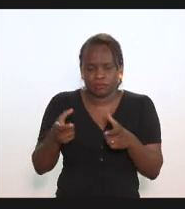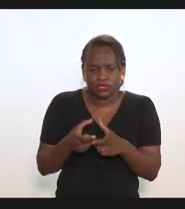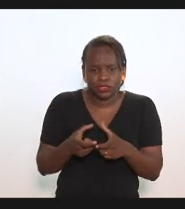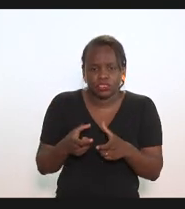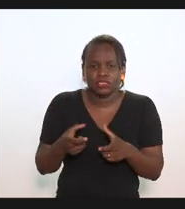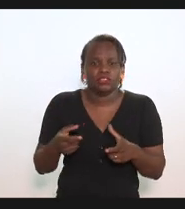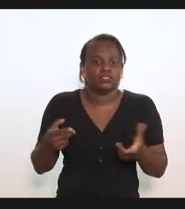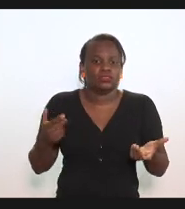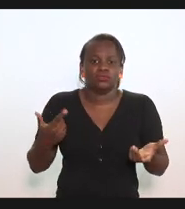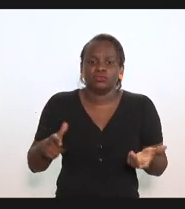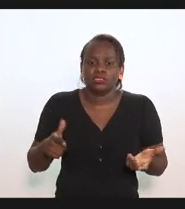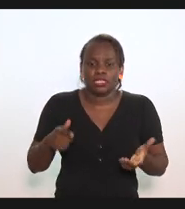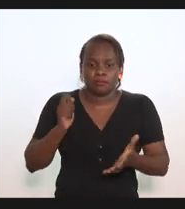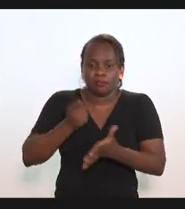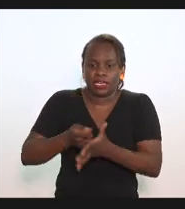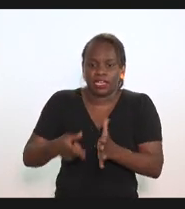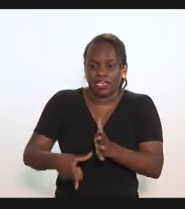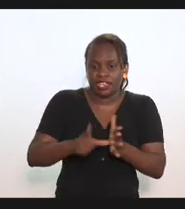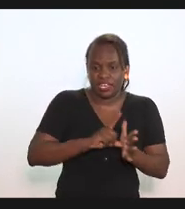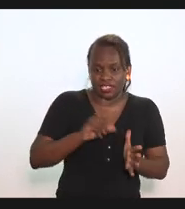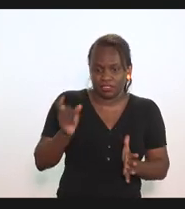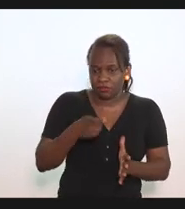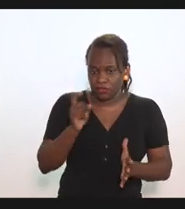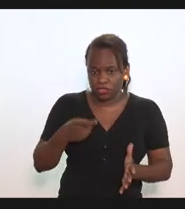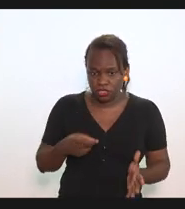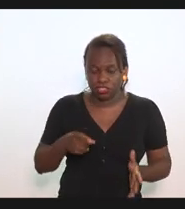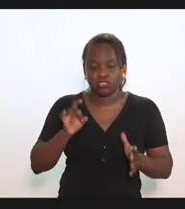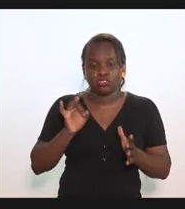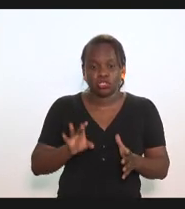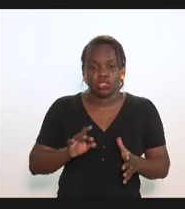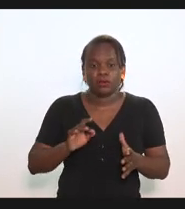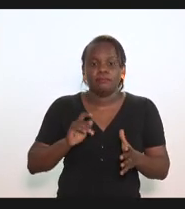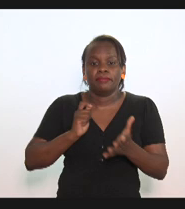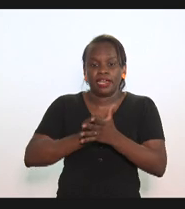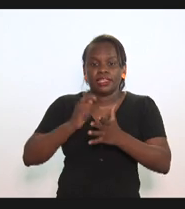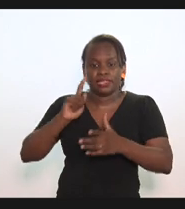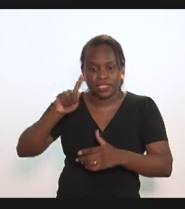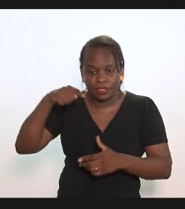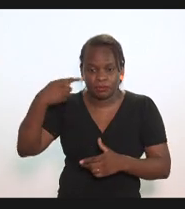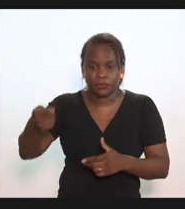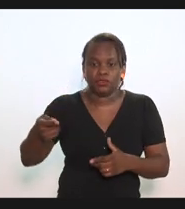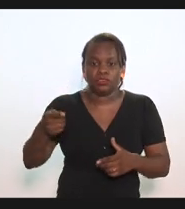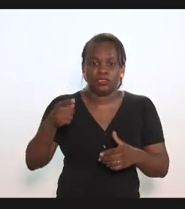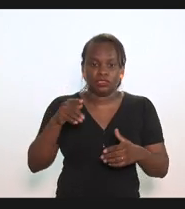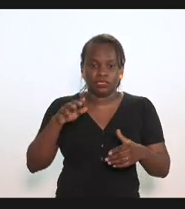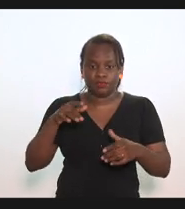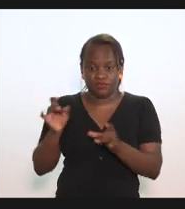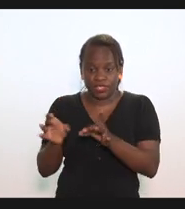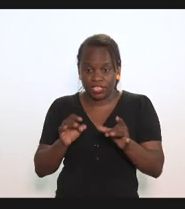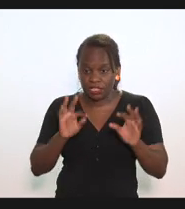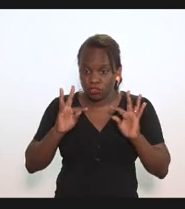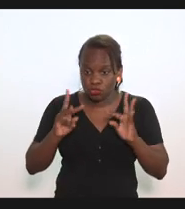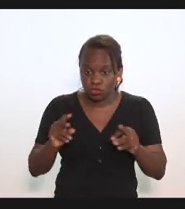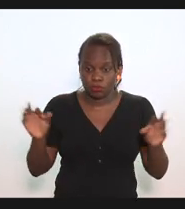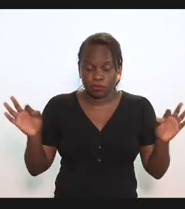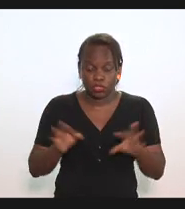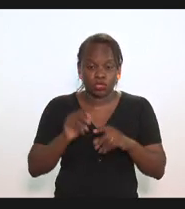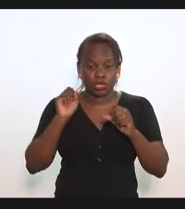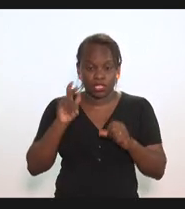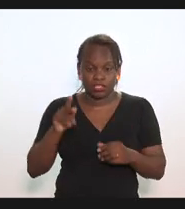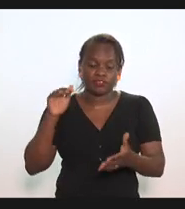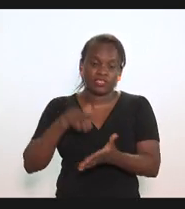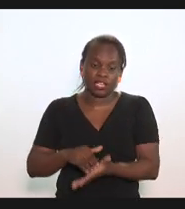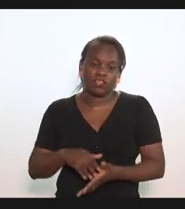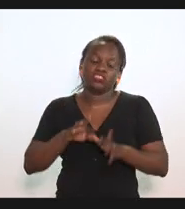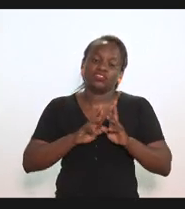não mais anteciparia o tributo e sim pagaria o tributo ao final diferente